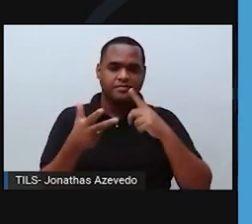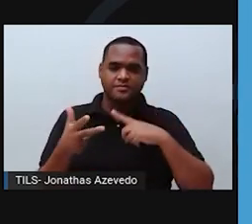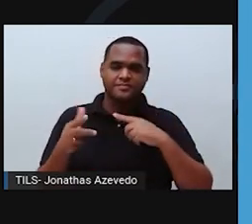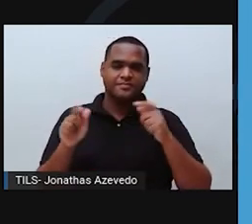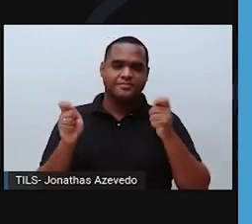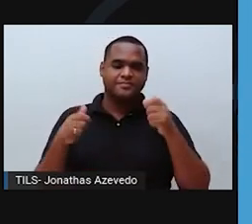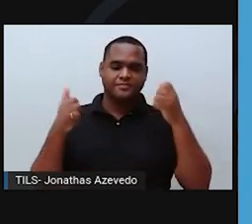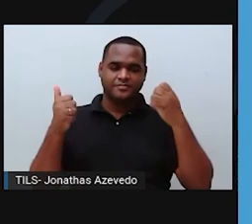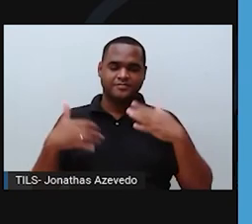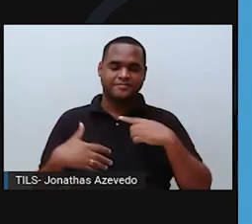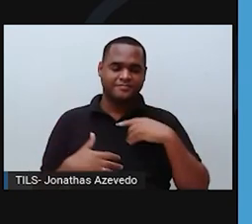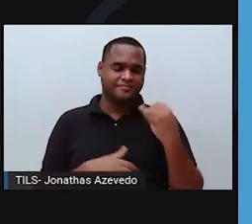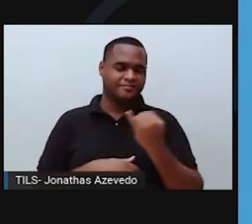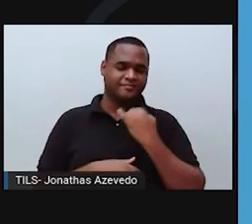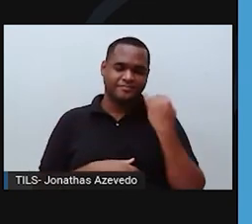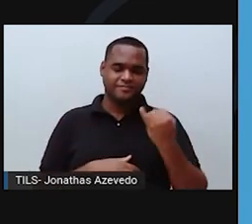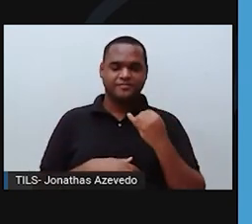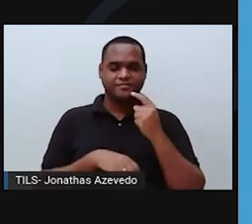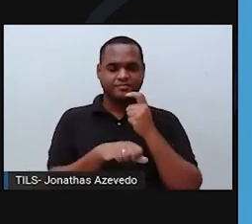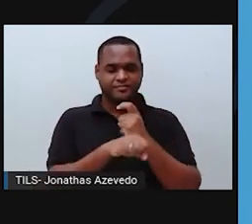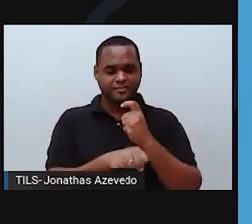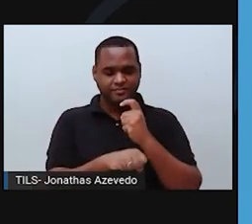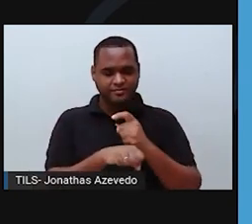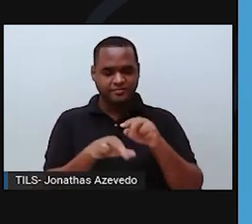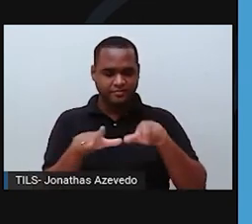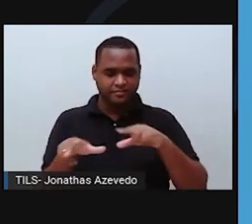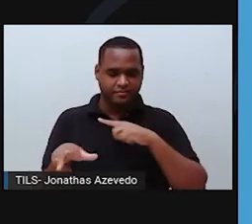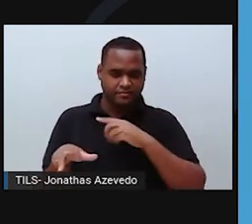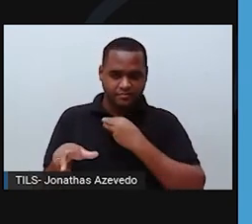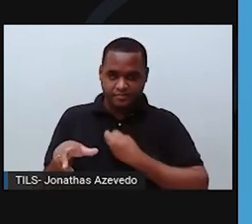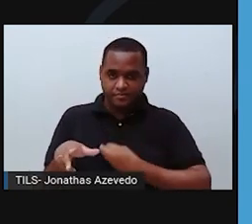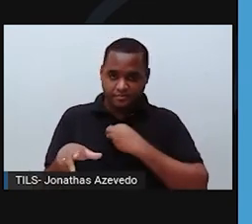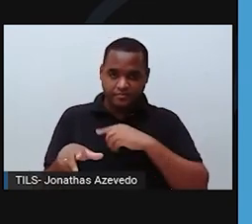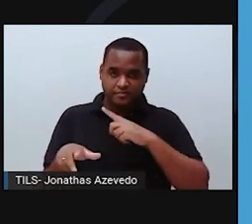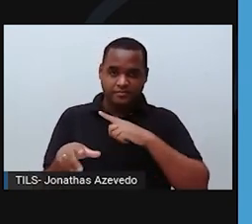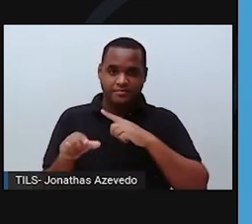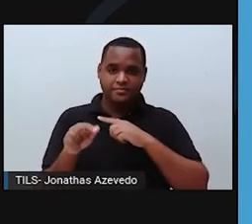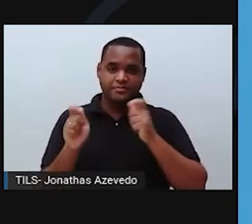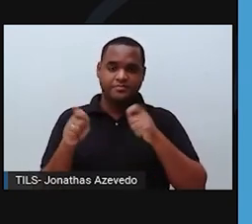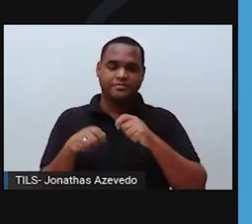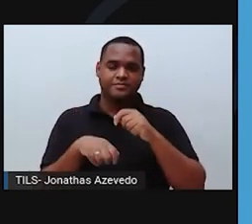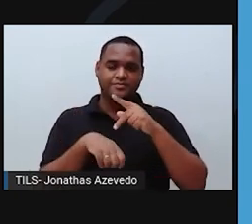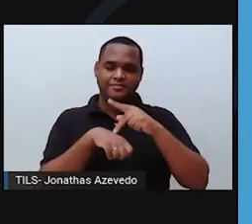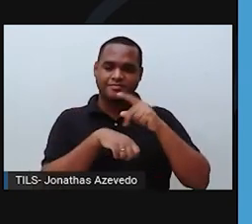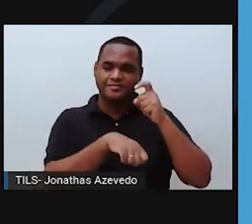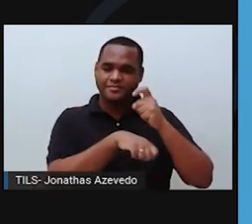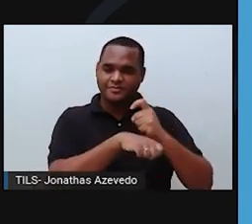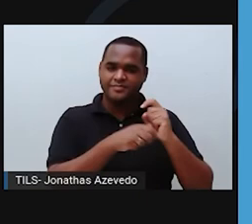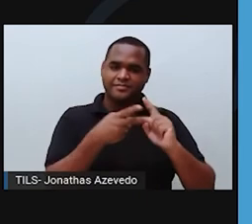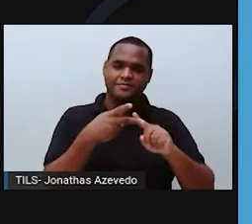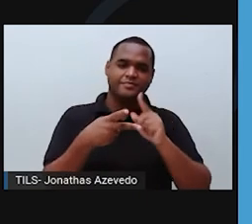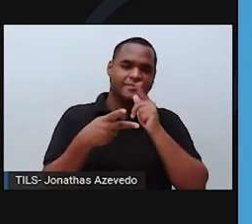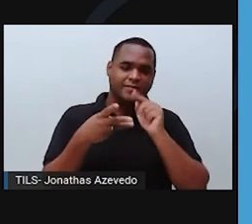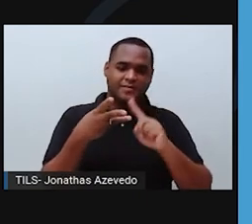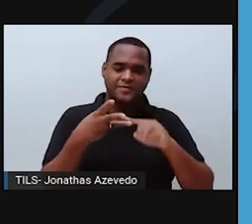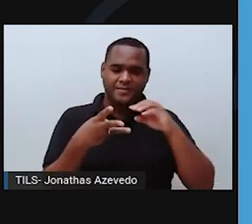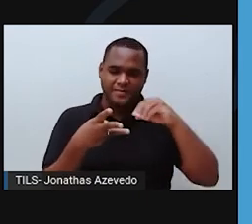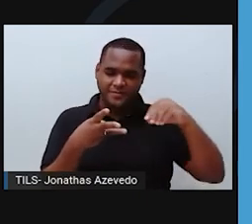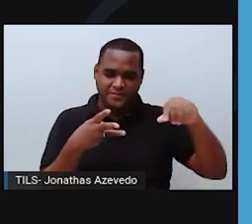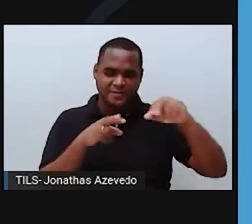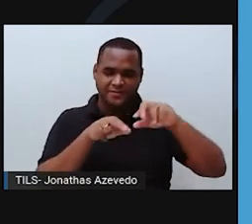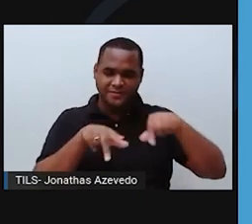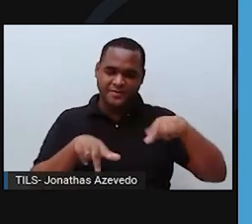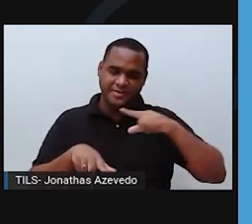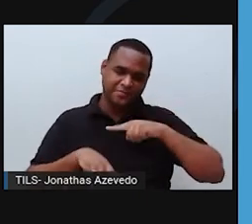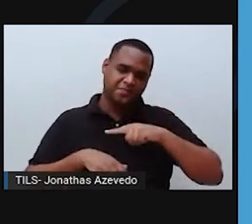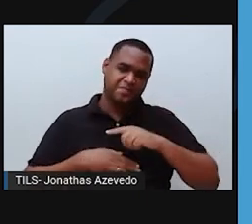nos proporciona um terreno sólido no qual podemos viver, já que é formada por rochas, minerais, areia e outros materiais.